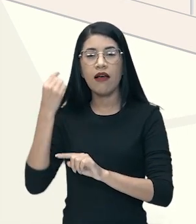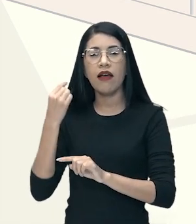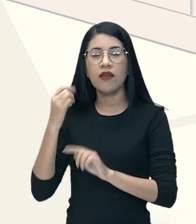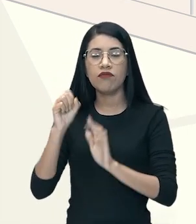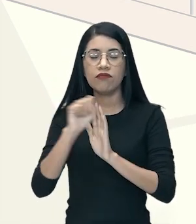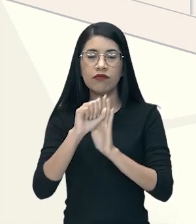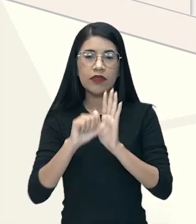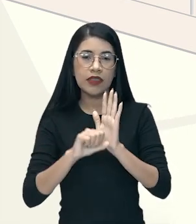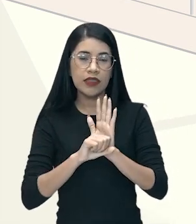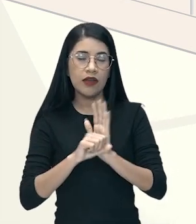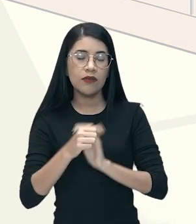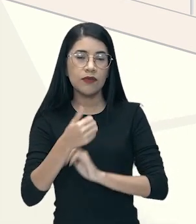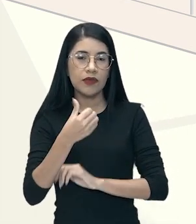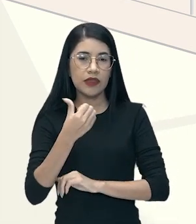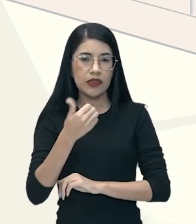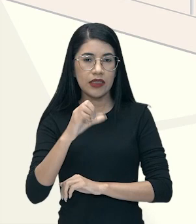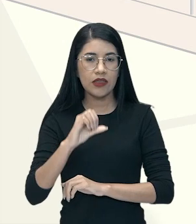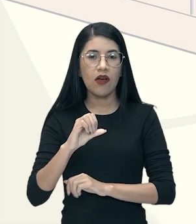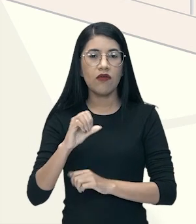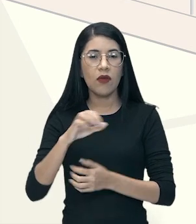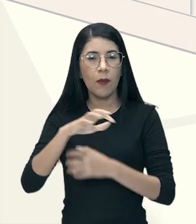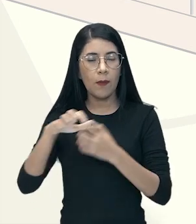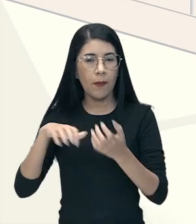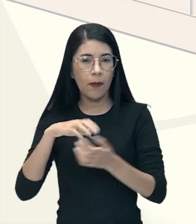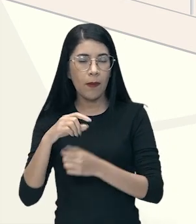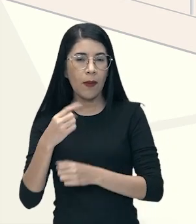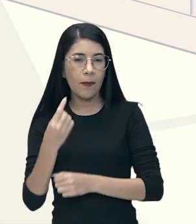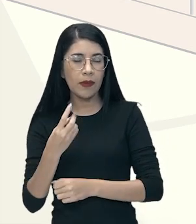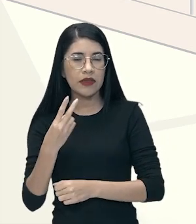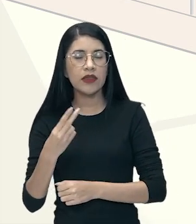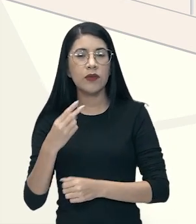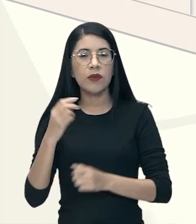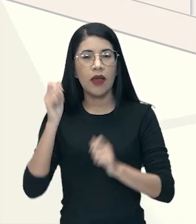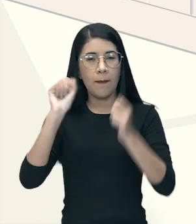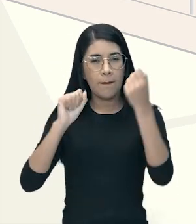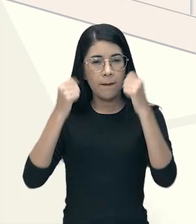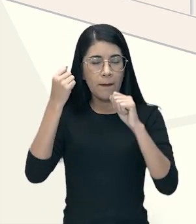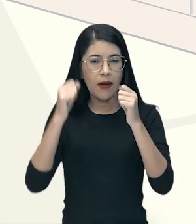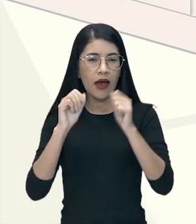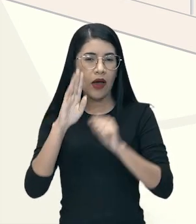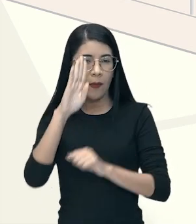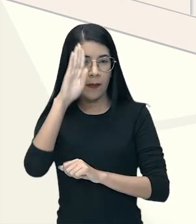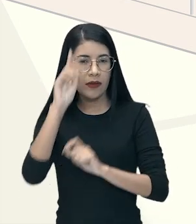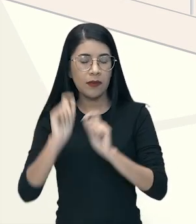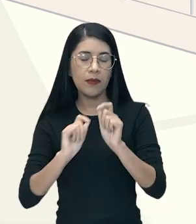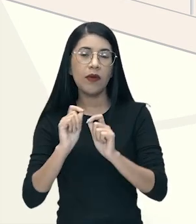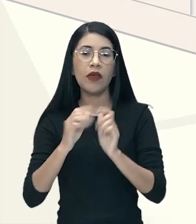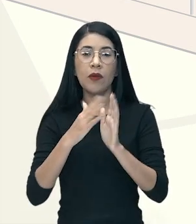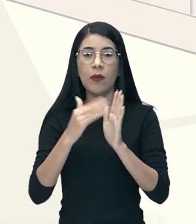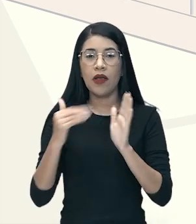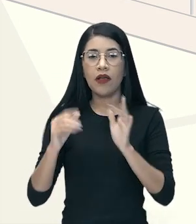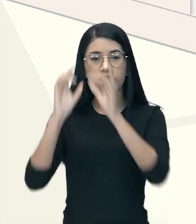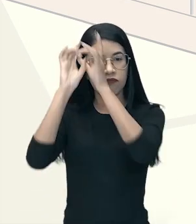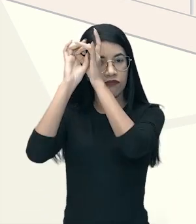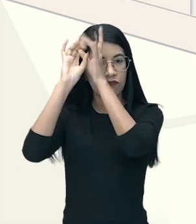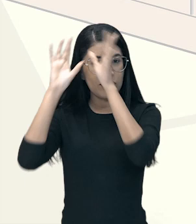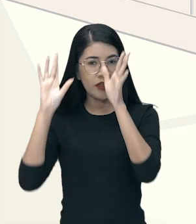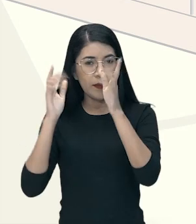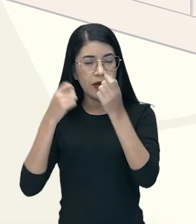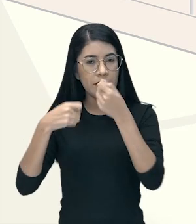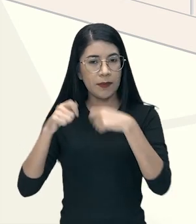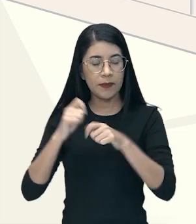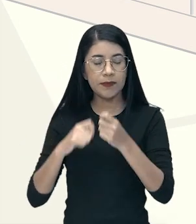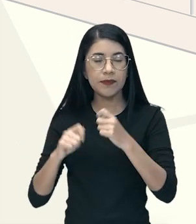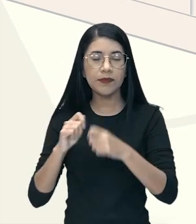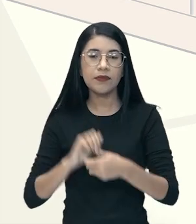Primeira Revolução e Segunda Revolução Industrial, predominava o estilo econômico conhecido como Liberalismo Econômico.